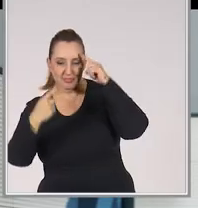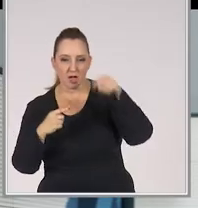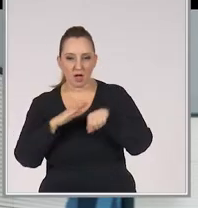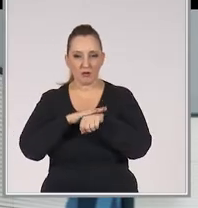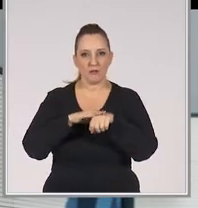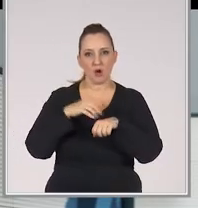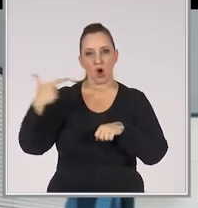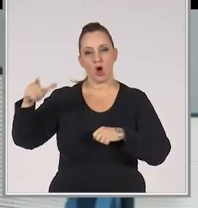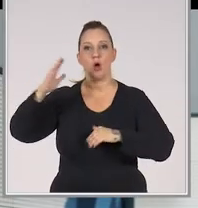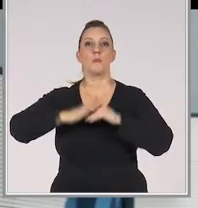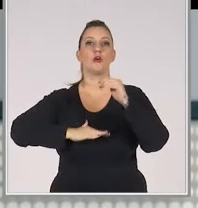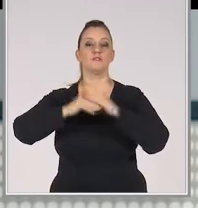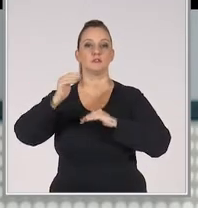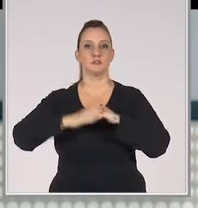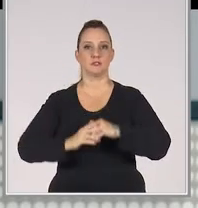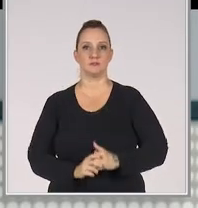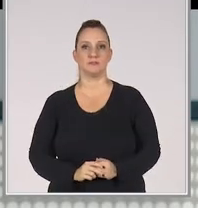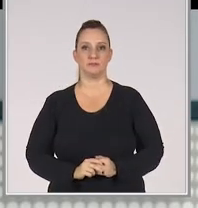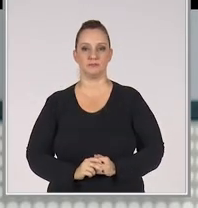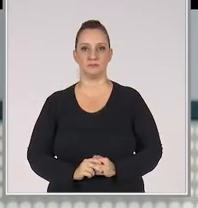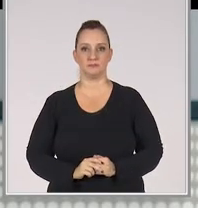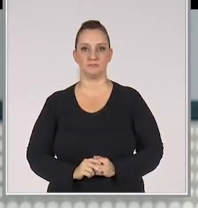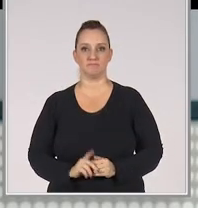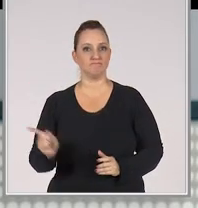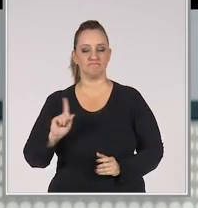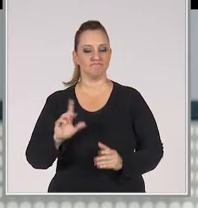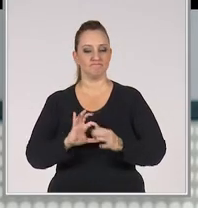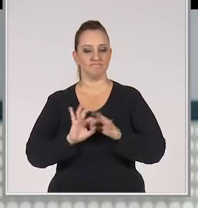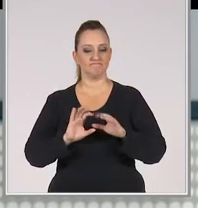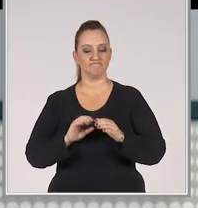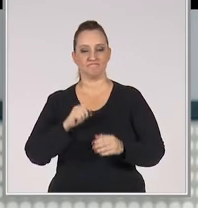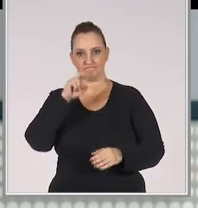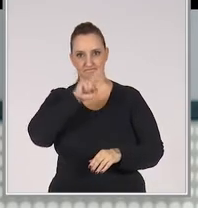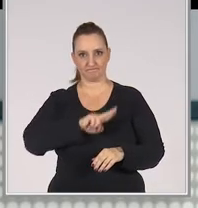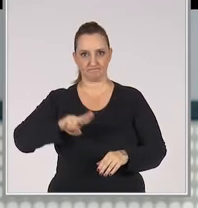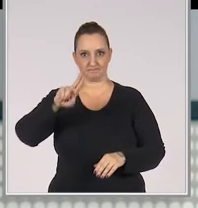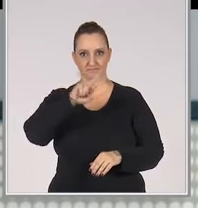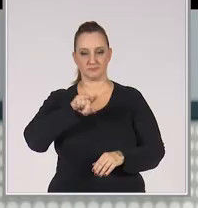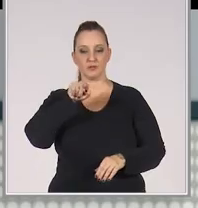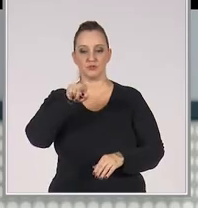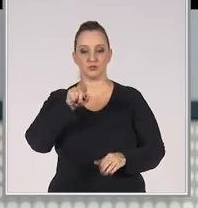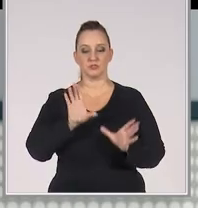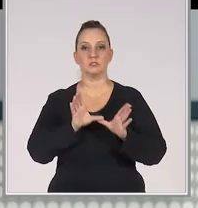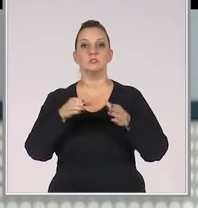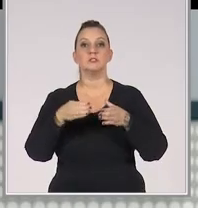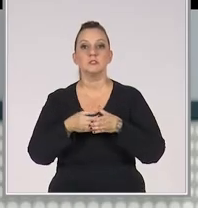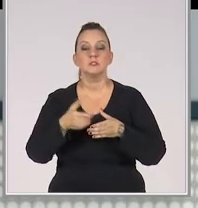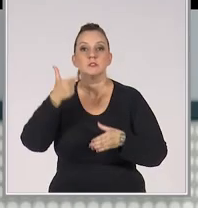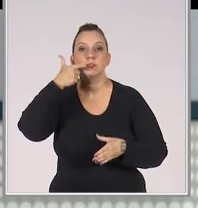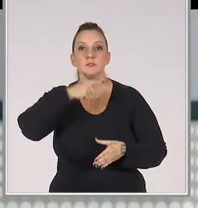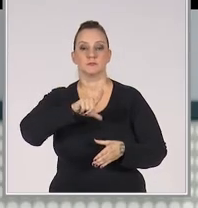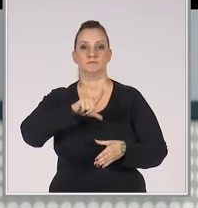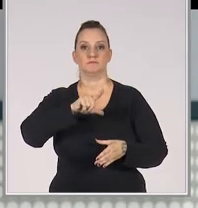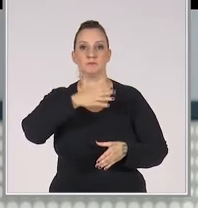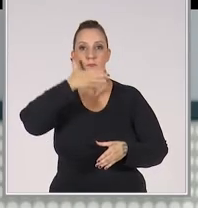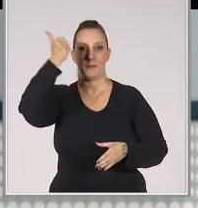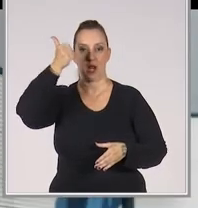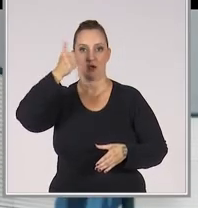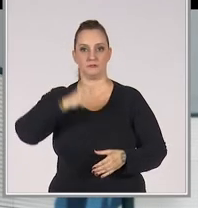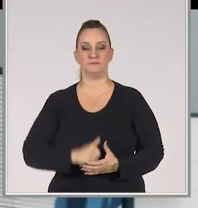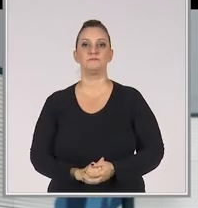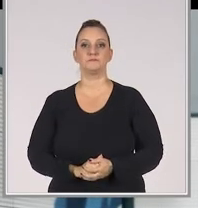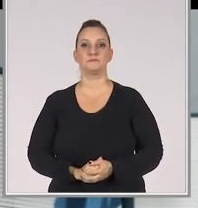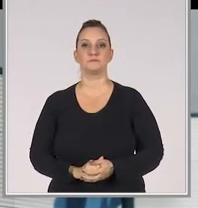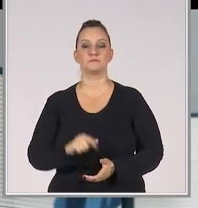outros profissionais de vendas. Portanto, não deixe de investir para que você e sua equipe alcancem a excelência.